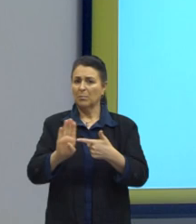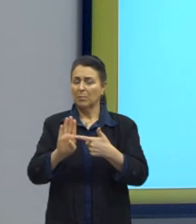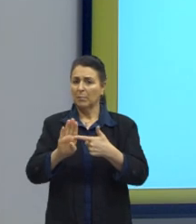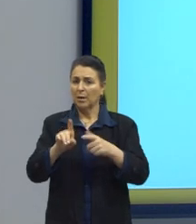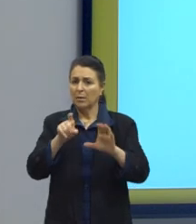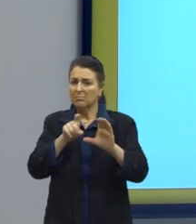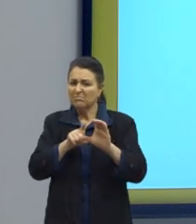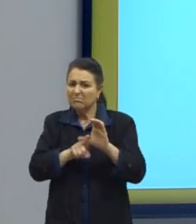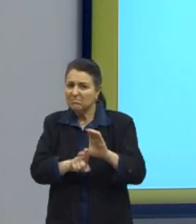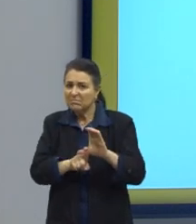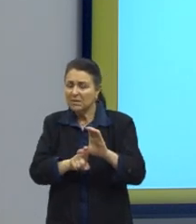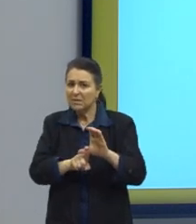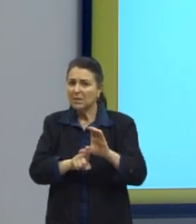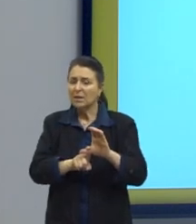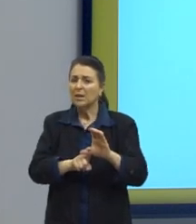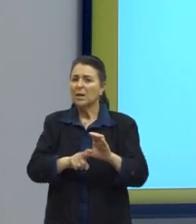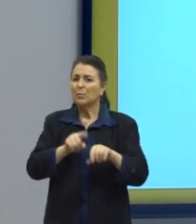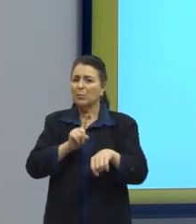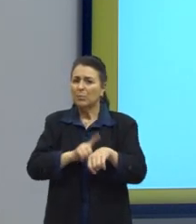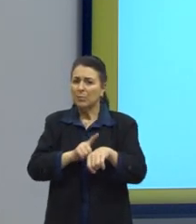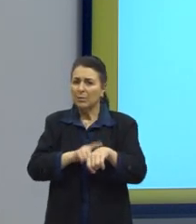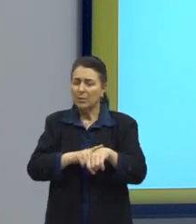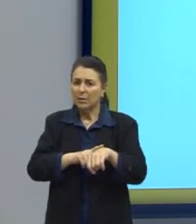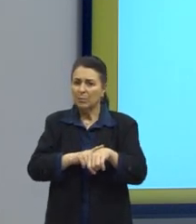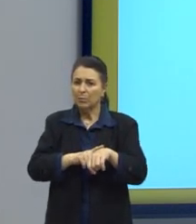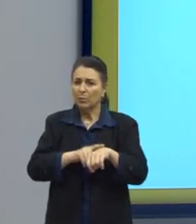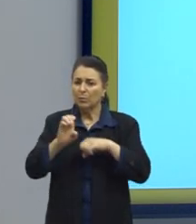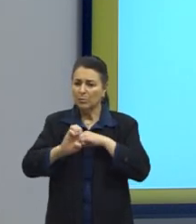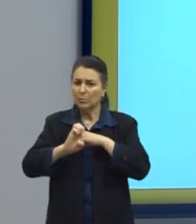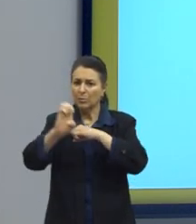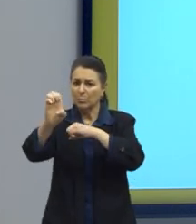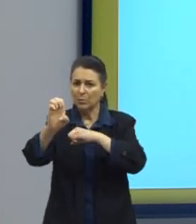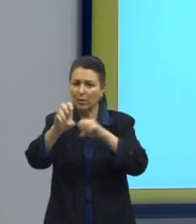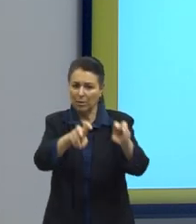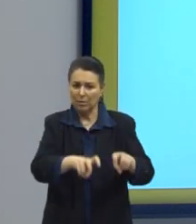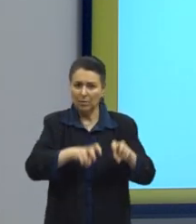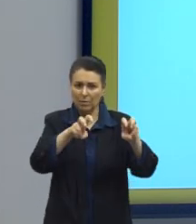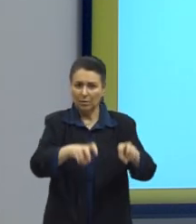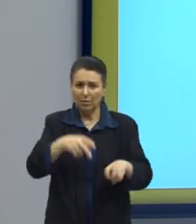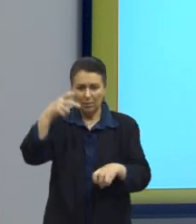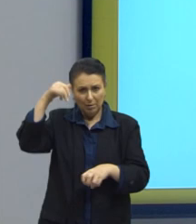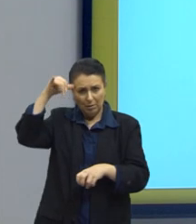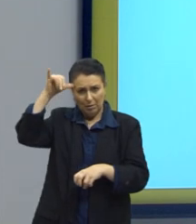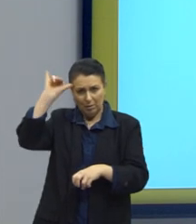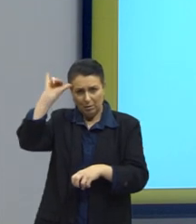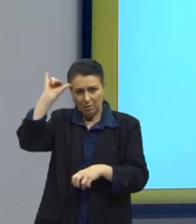Suspensão paulatina do caráter agroexportador? Pelo contrário, ele é muito mais